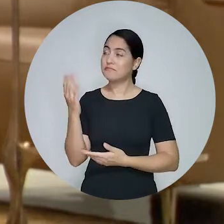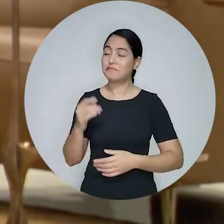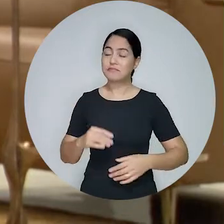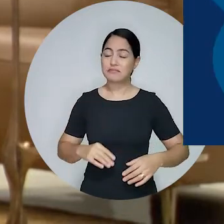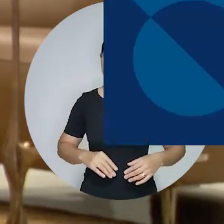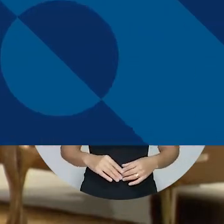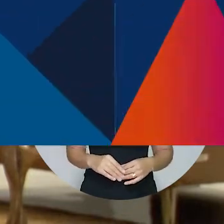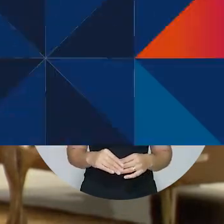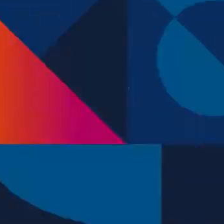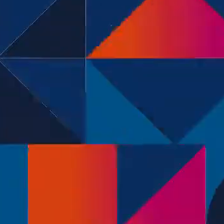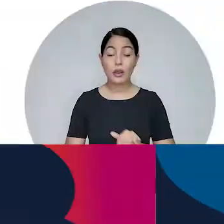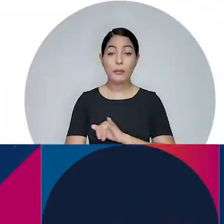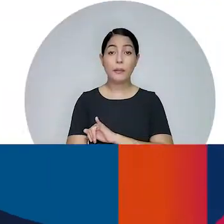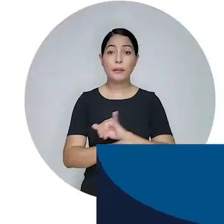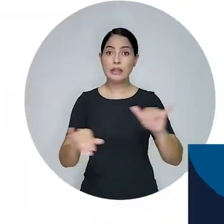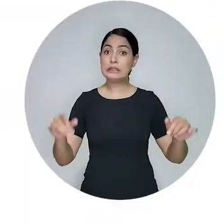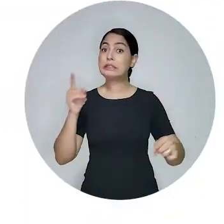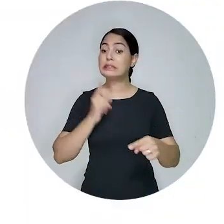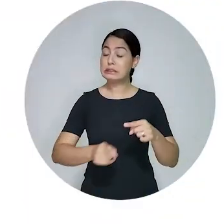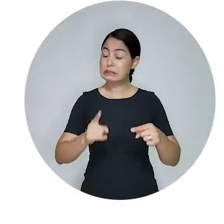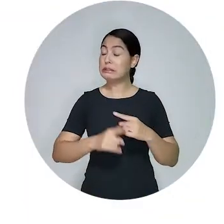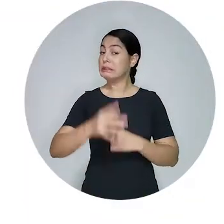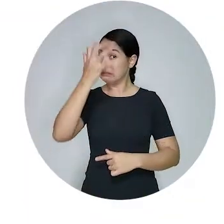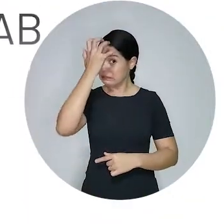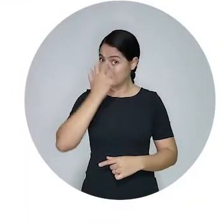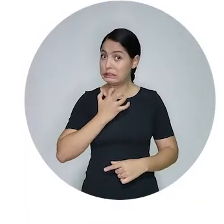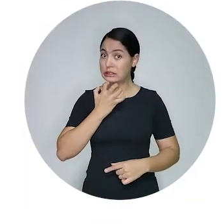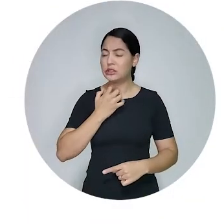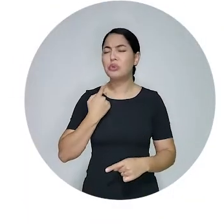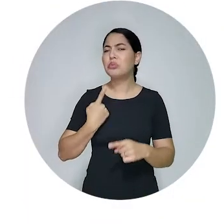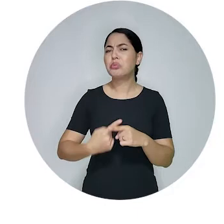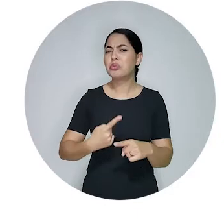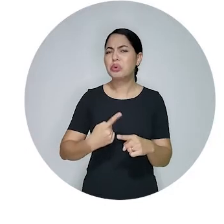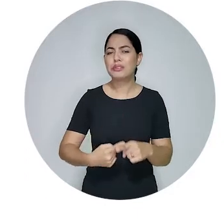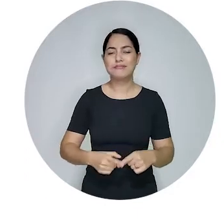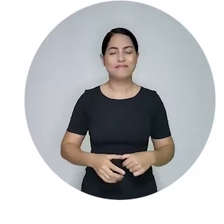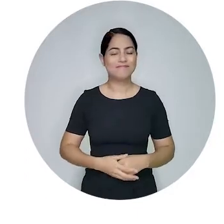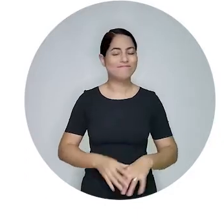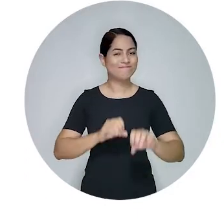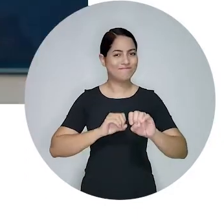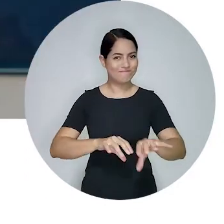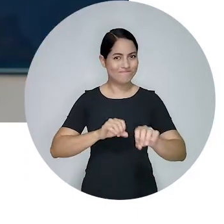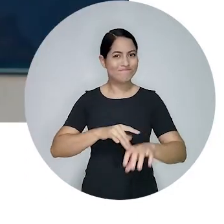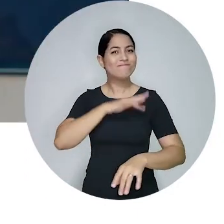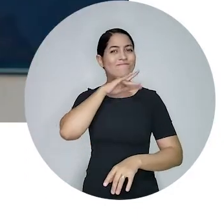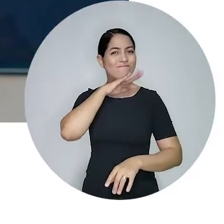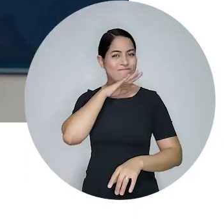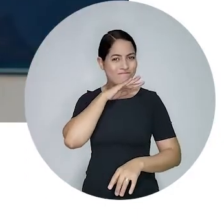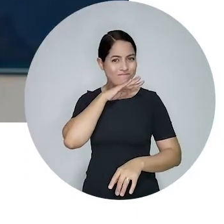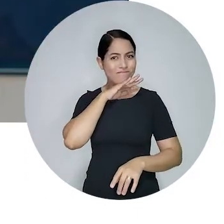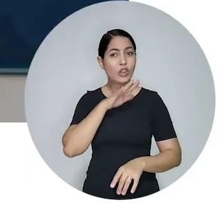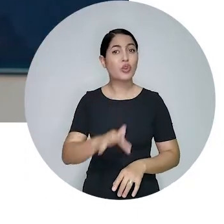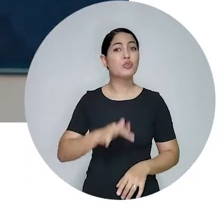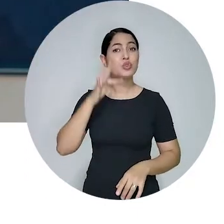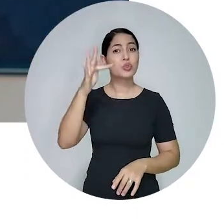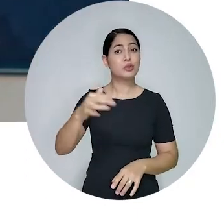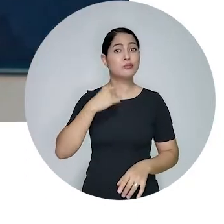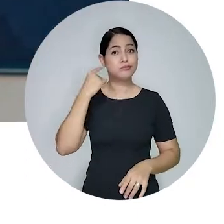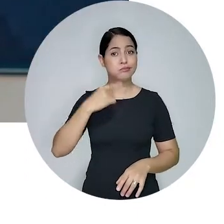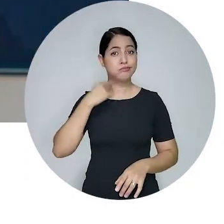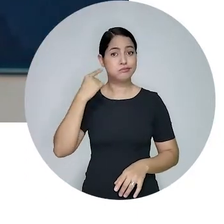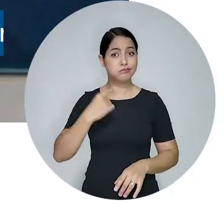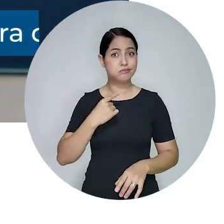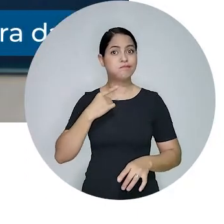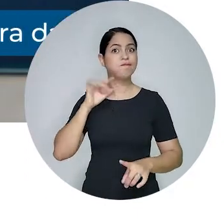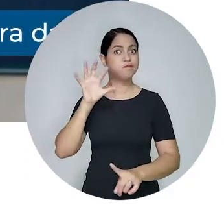Acompanhe na matéria. Segundo a publicação, o problema é sério, uma vez que a má qualidade do ensino tem impacto direto